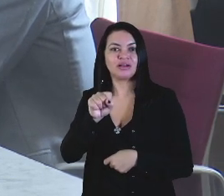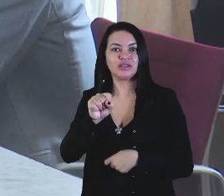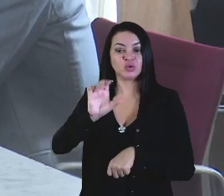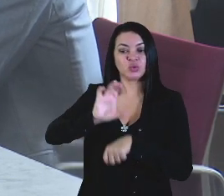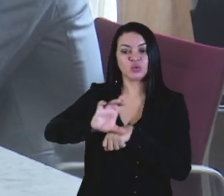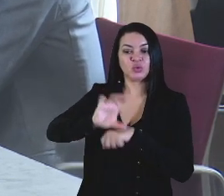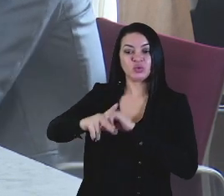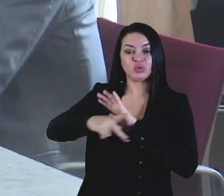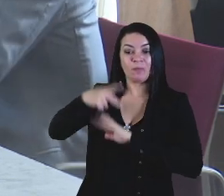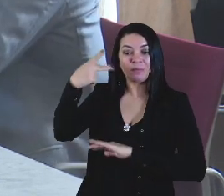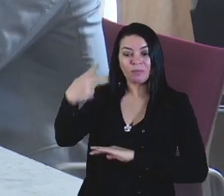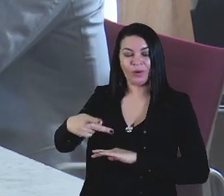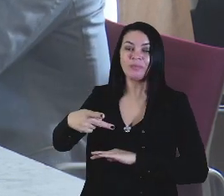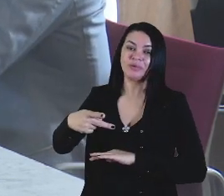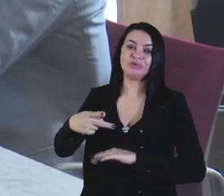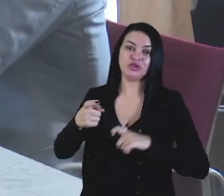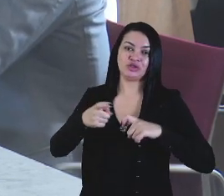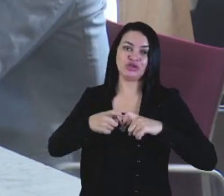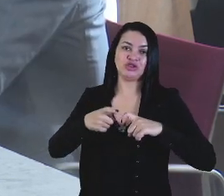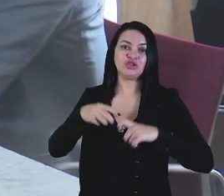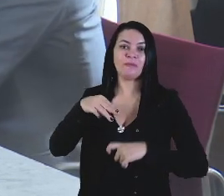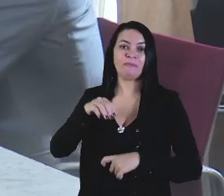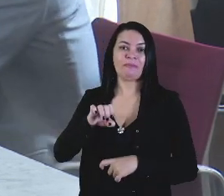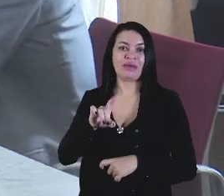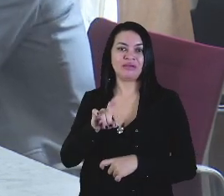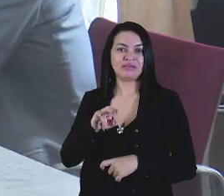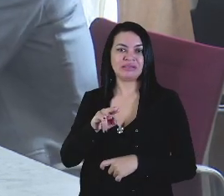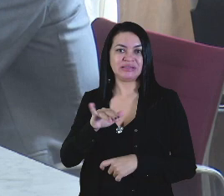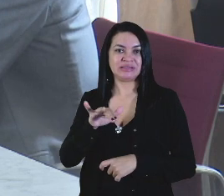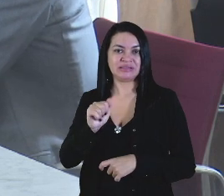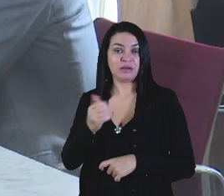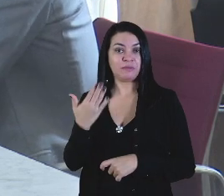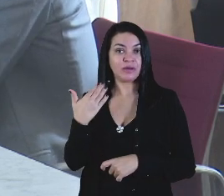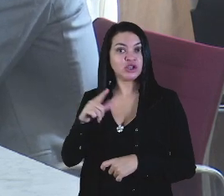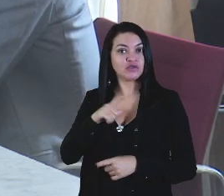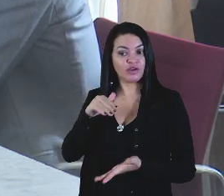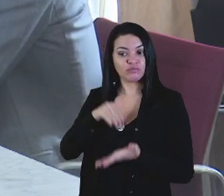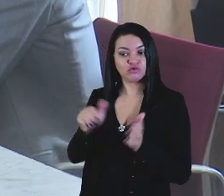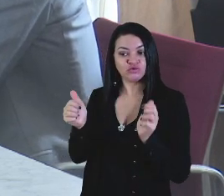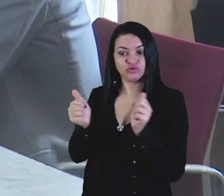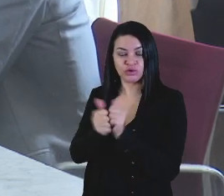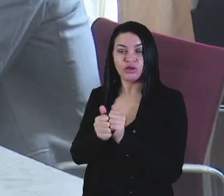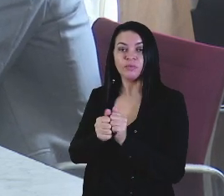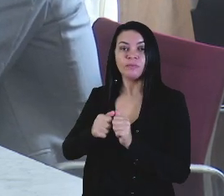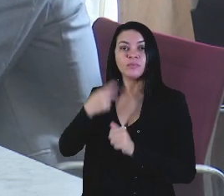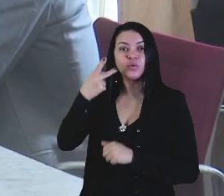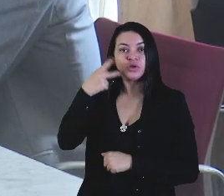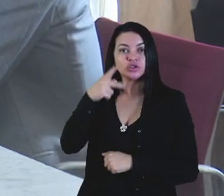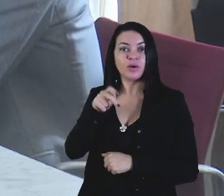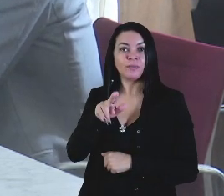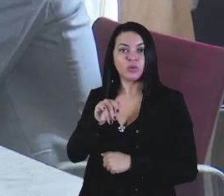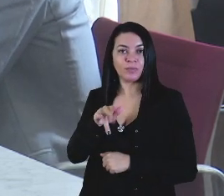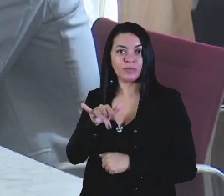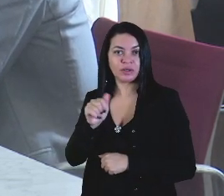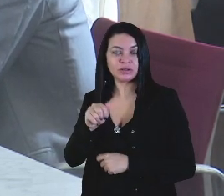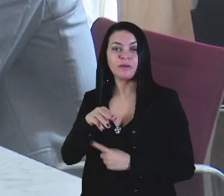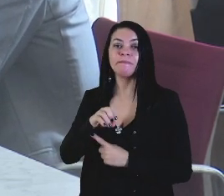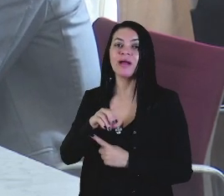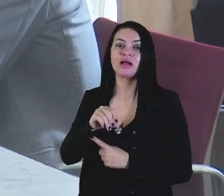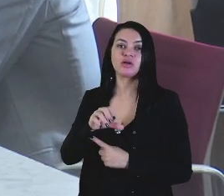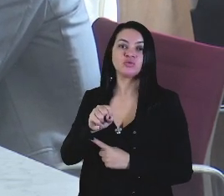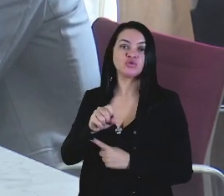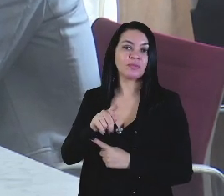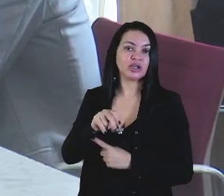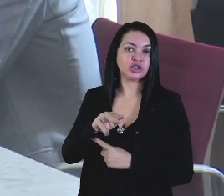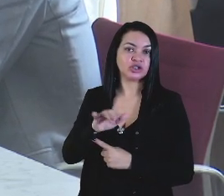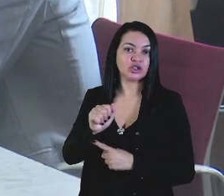curso de medicina. Na época, estivemos lá com o doutor Marcos Pacheco, secretário de Políticas Públicas, a senhora Ana Lúcia, também da secretaria,